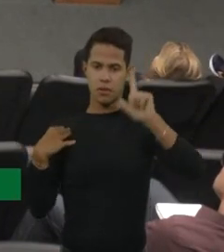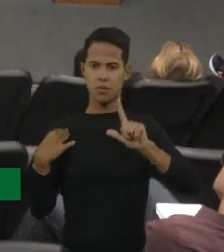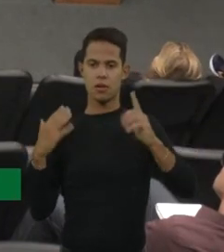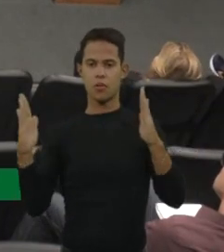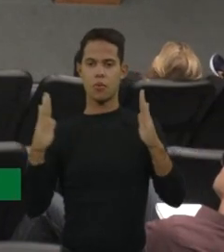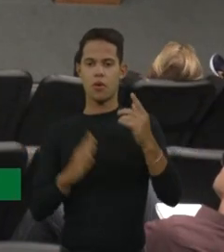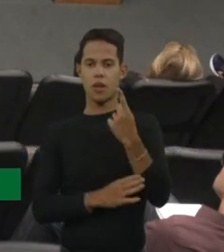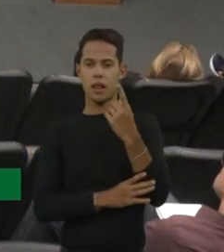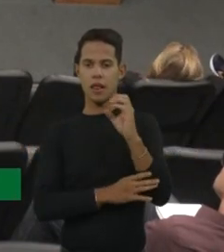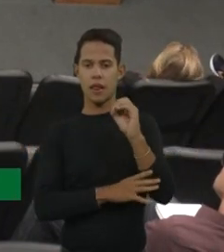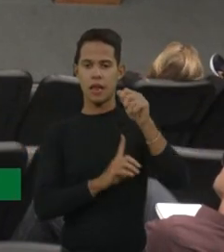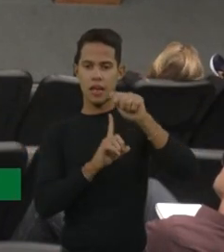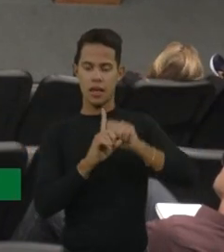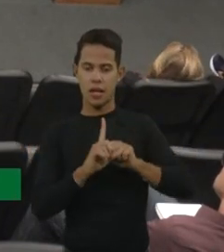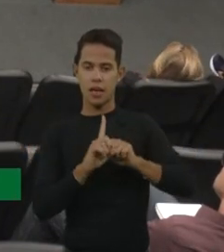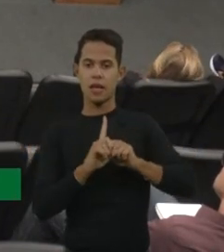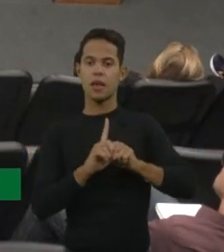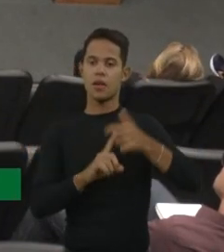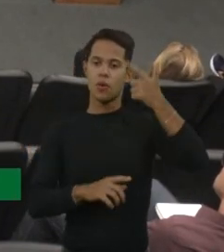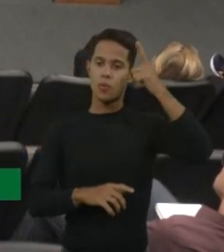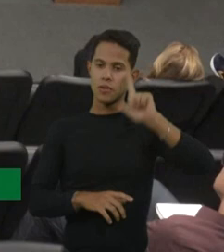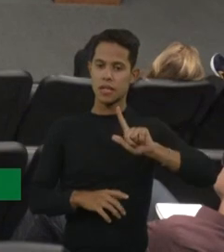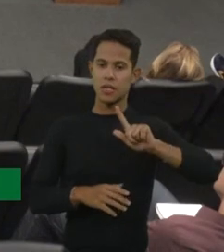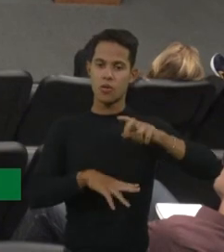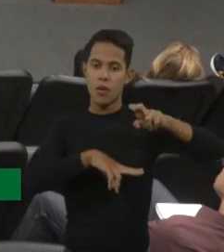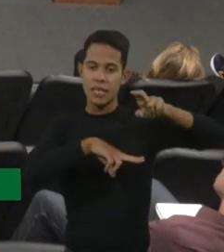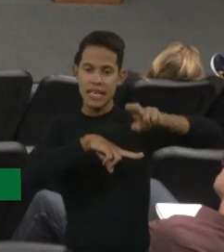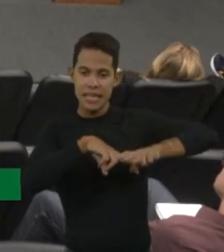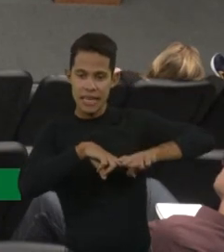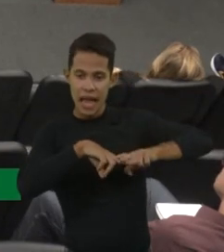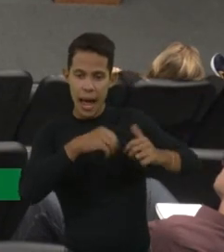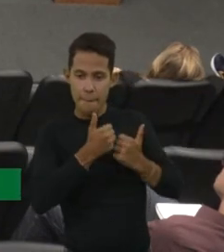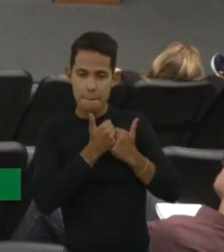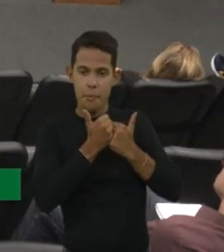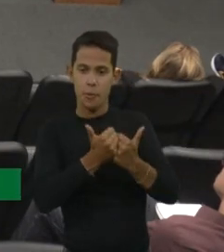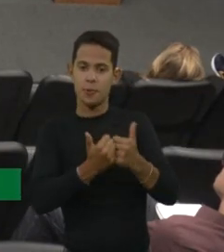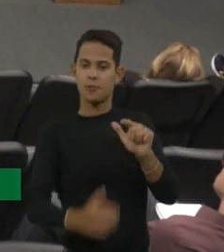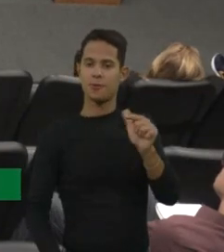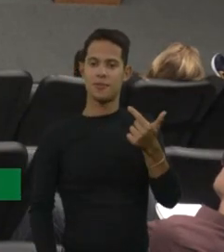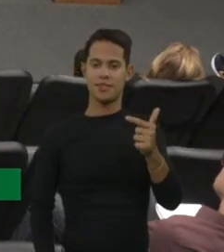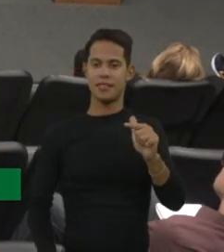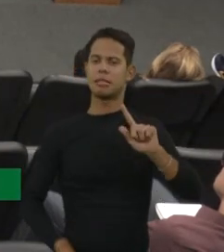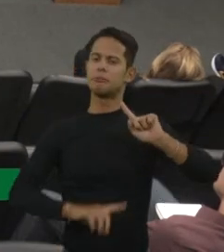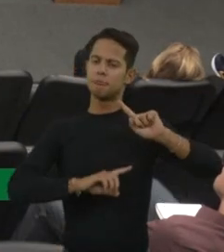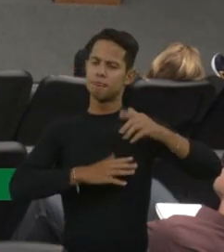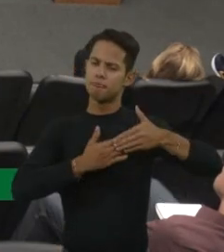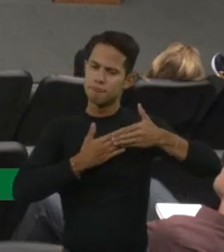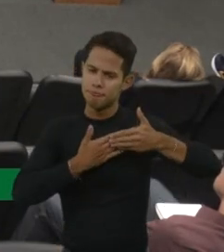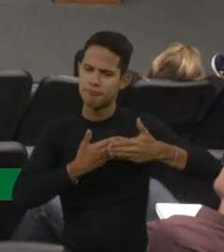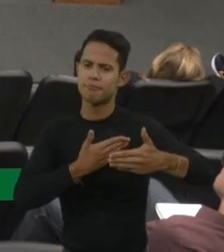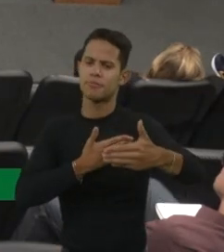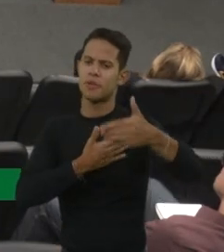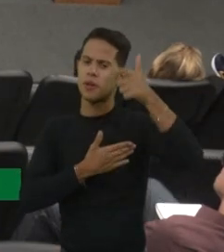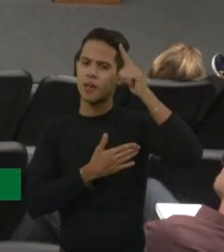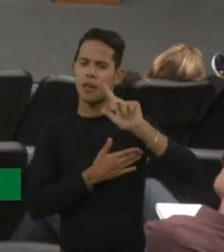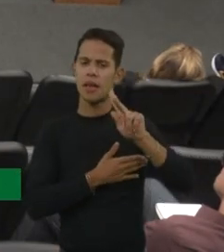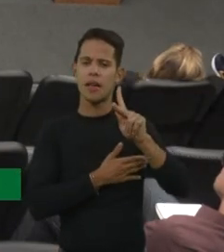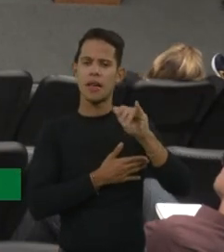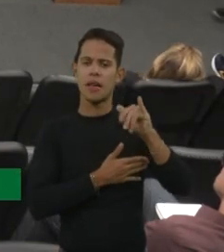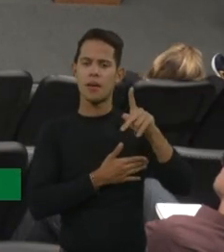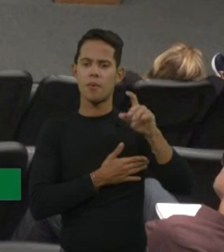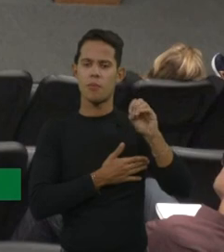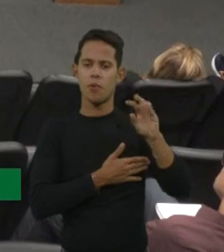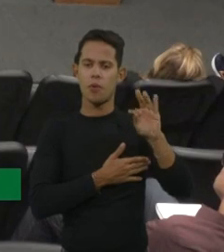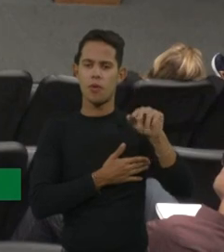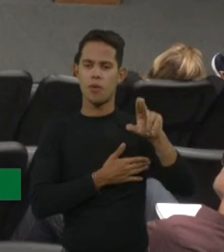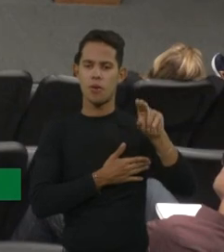começando a sentar sem apoio, e depois a gente começou a ver cada vez mais uma hipotonia, né, e aqui ela com três